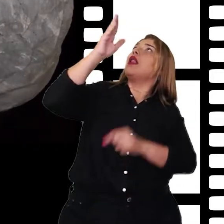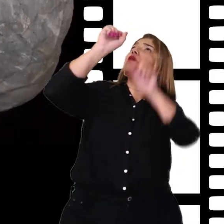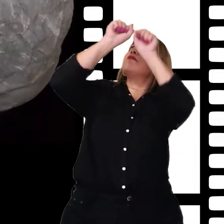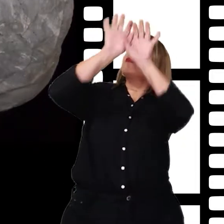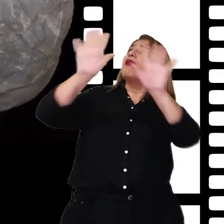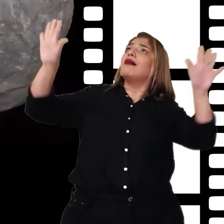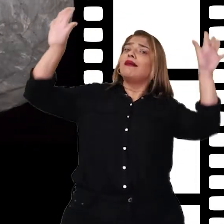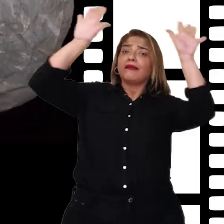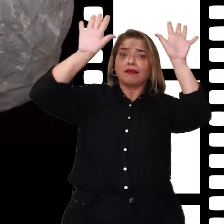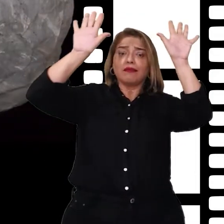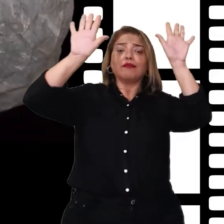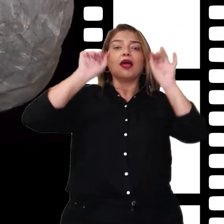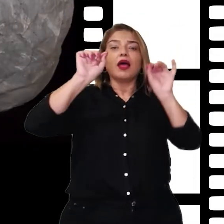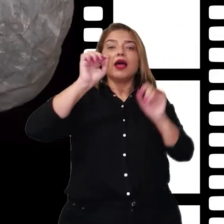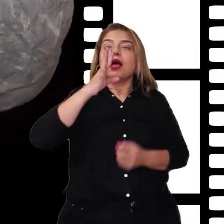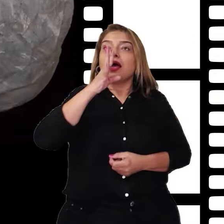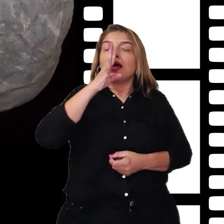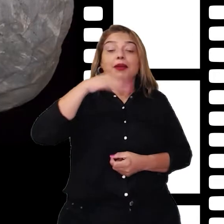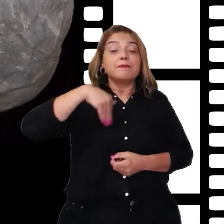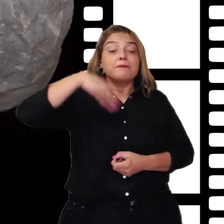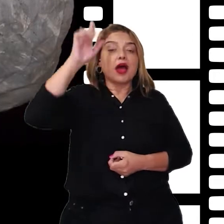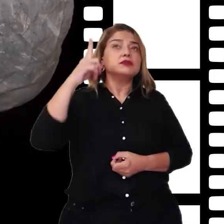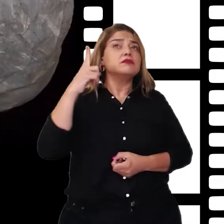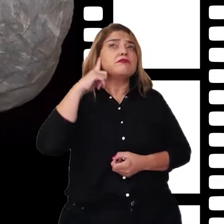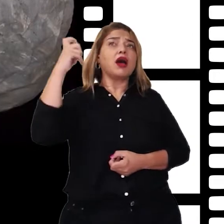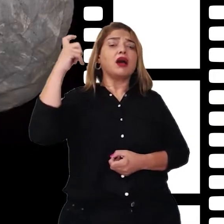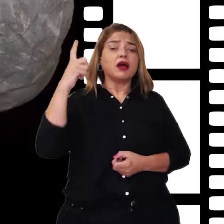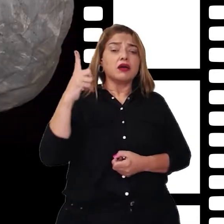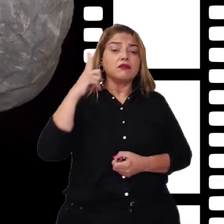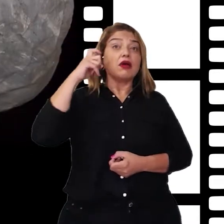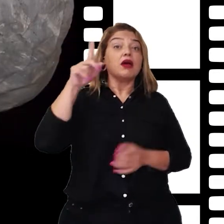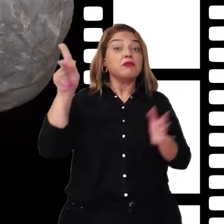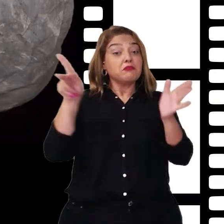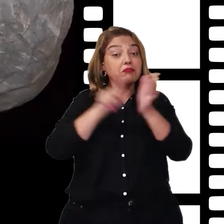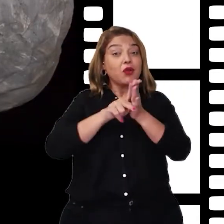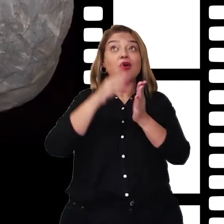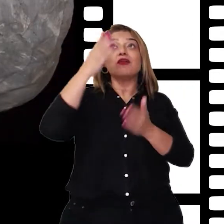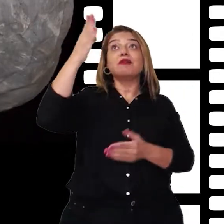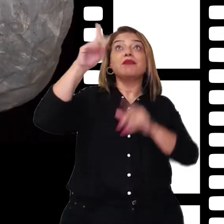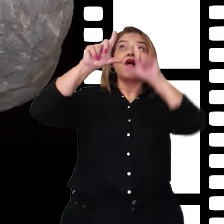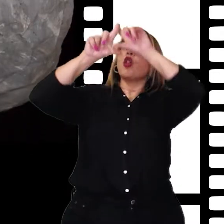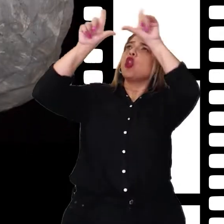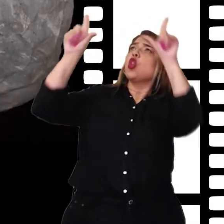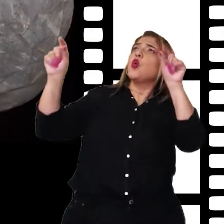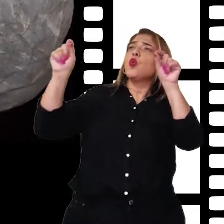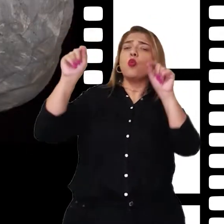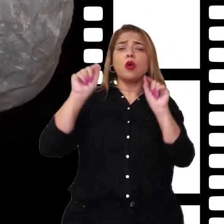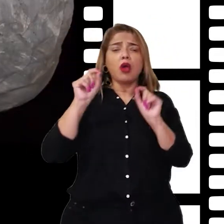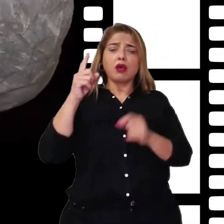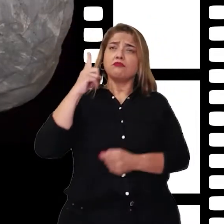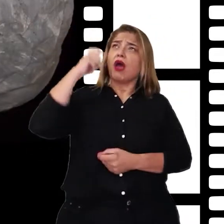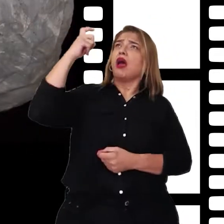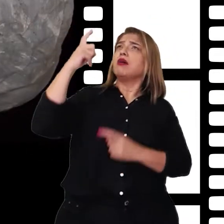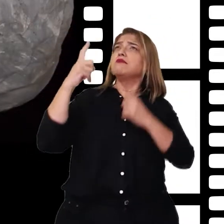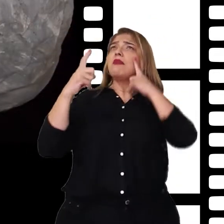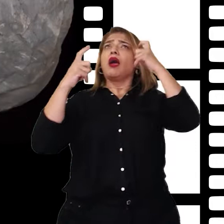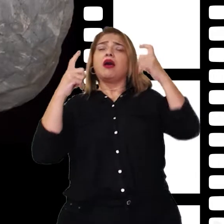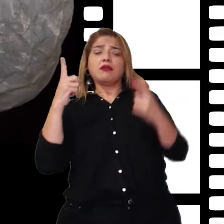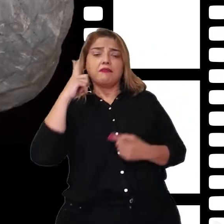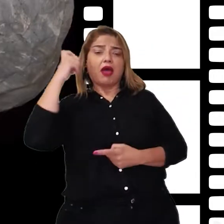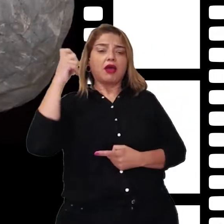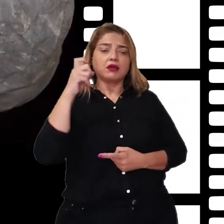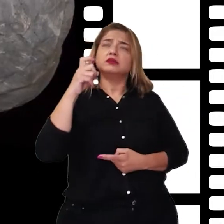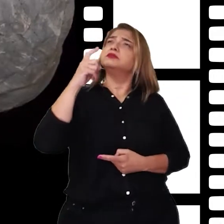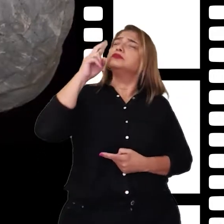mais impressionante ainda é que o barulho era dela, da lua. Clique, clique, clique. Ele começou a